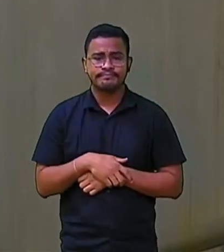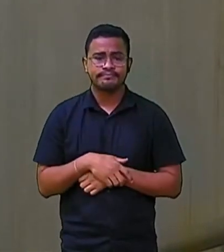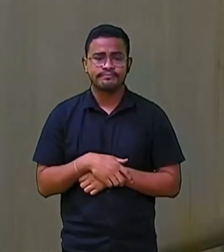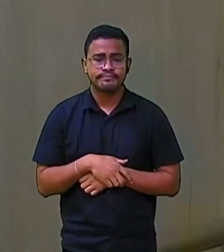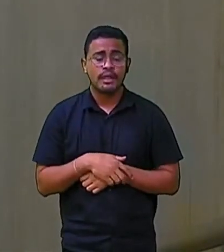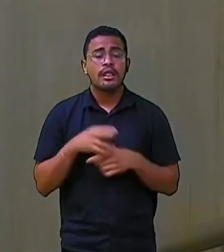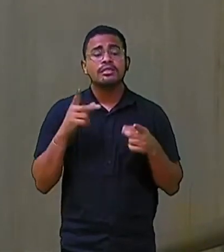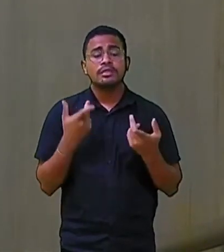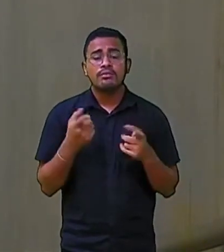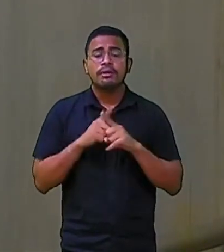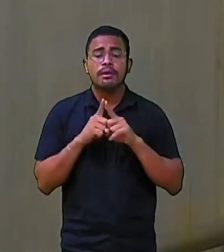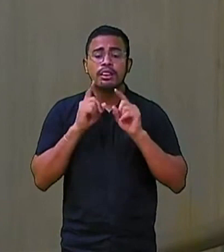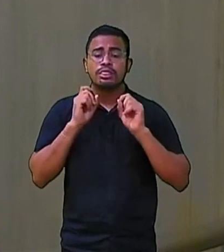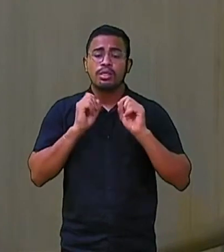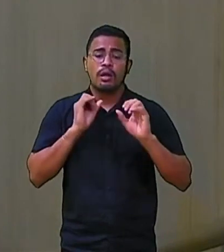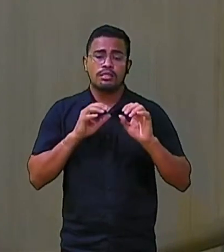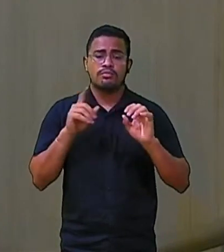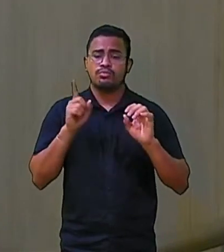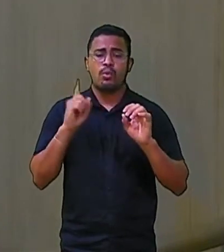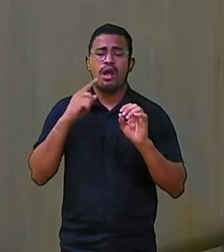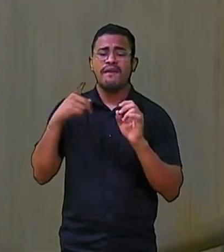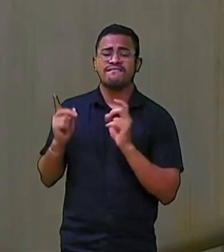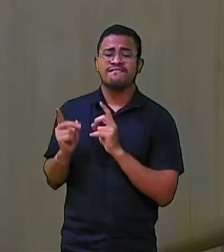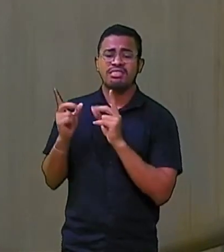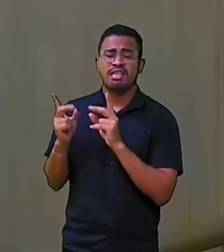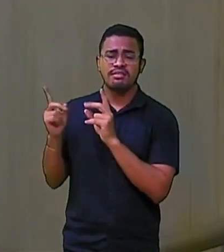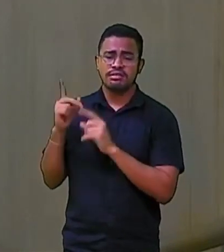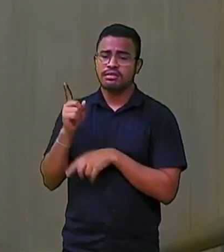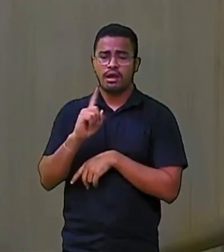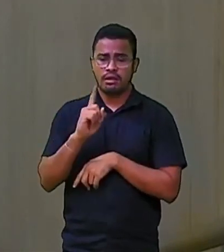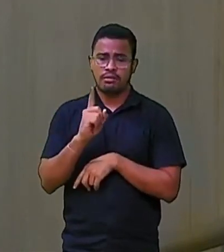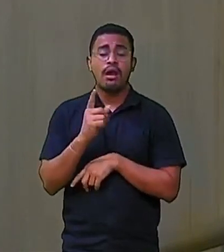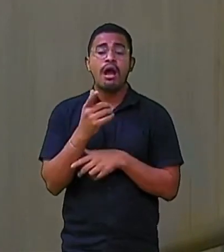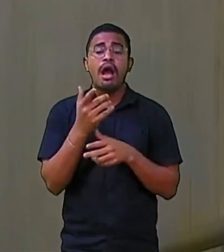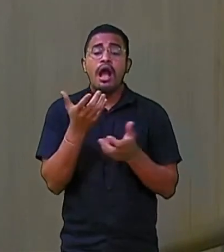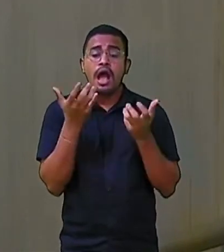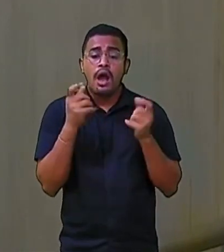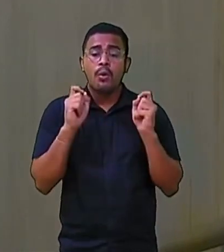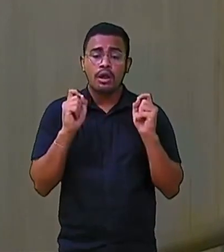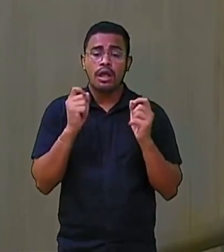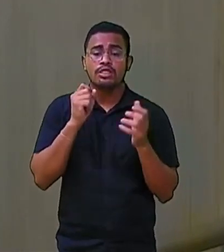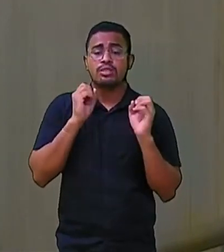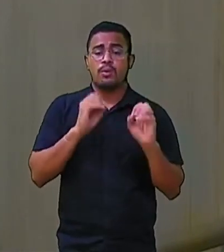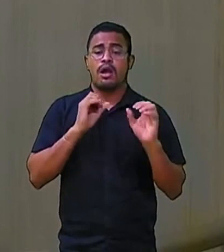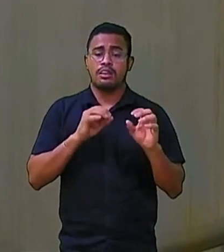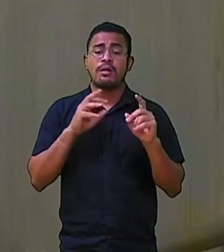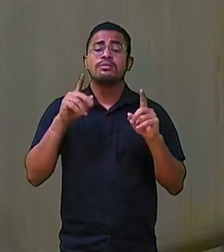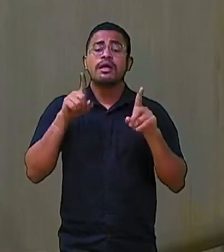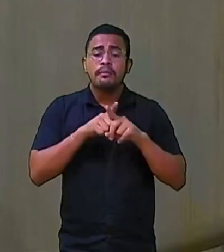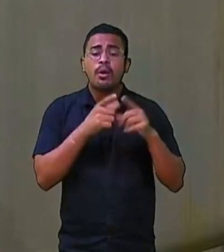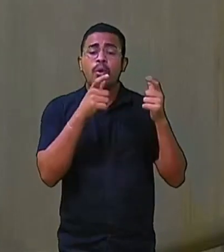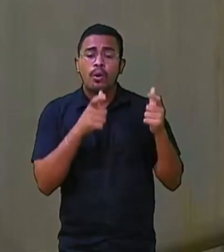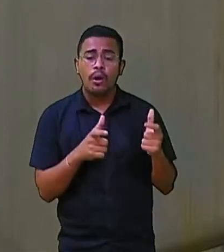A educação não é mercadoria, eles querem uma educação e principalmente um local